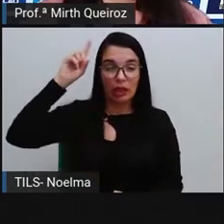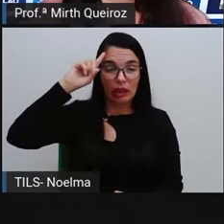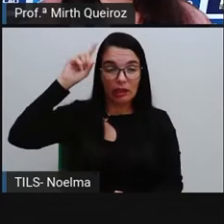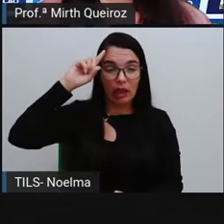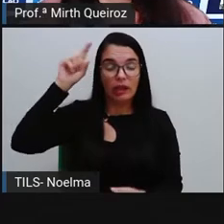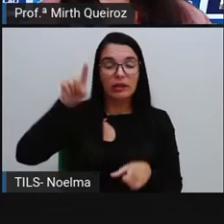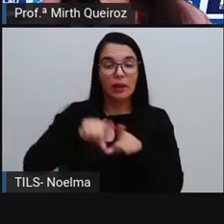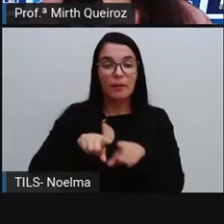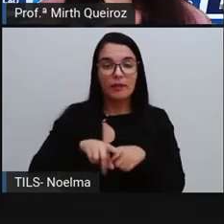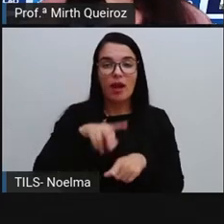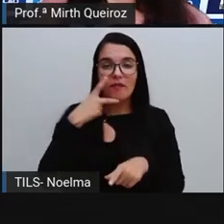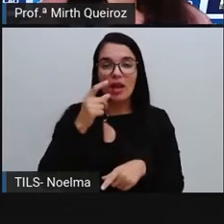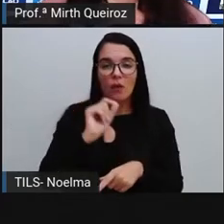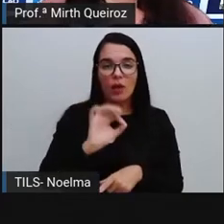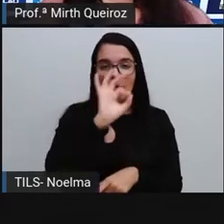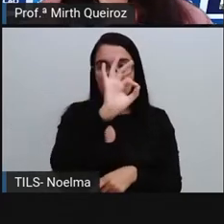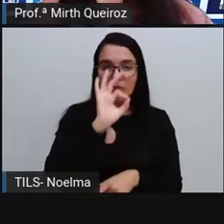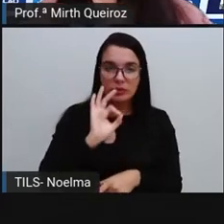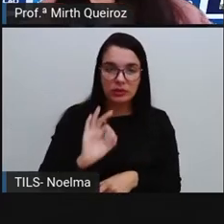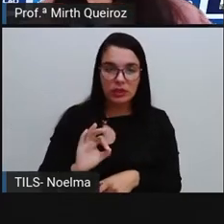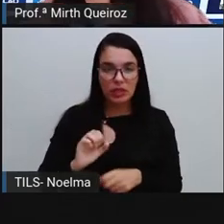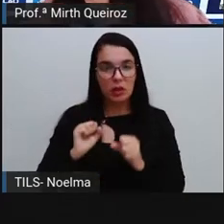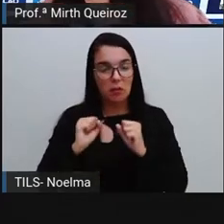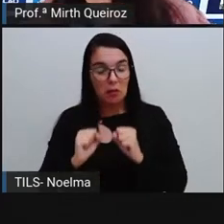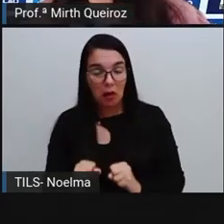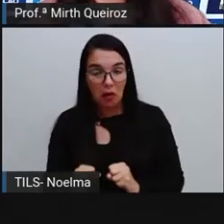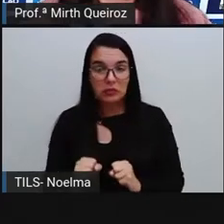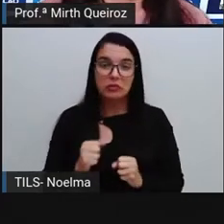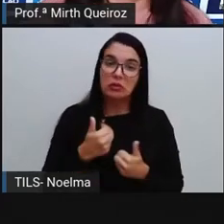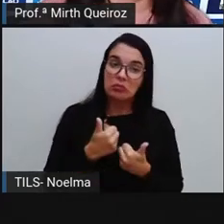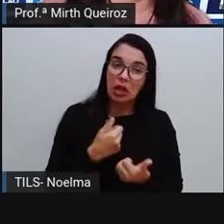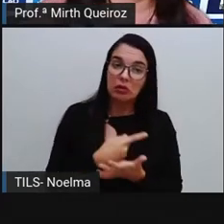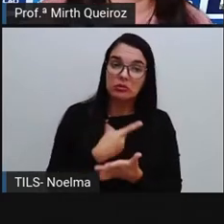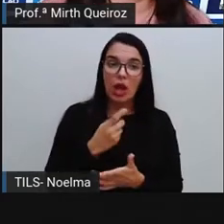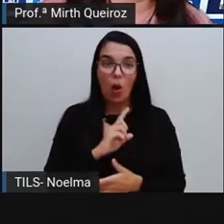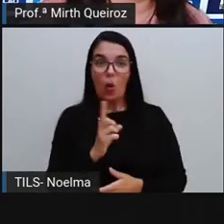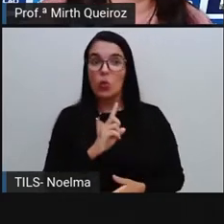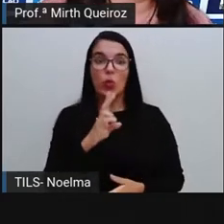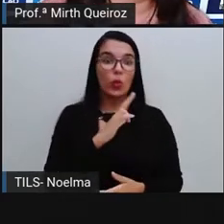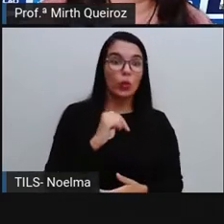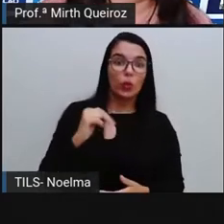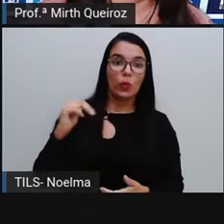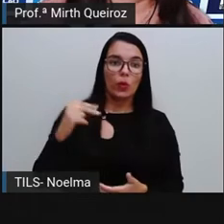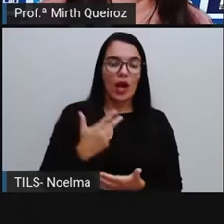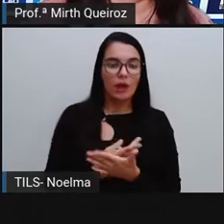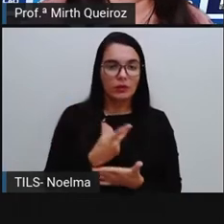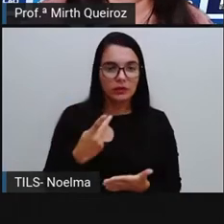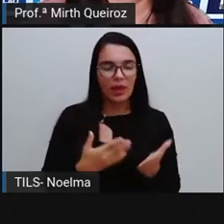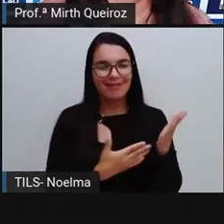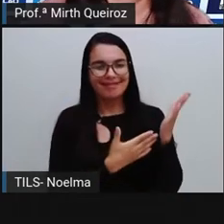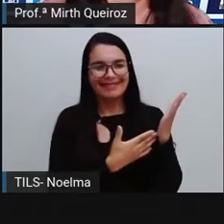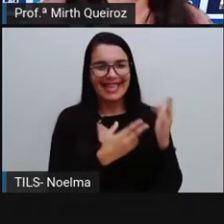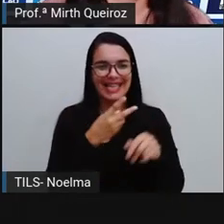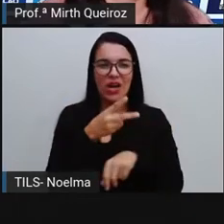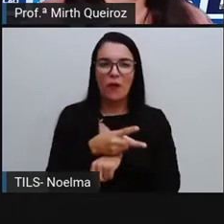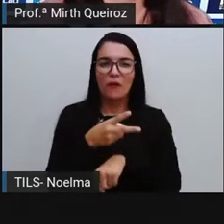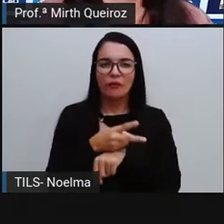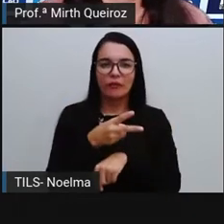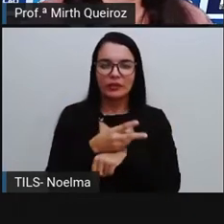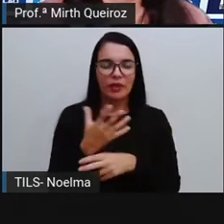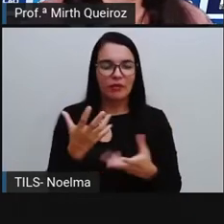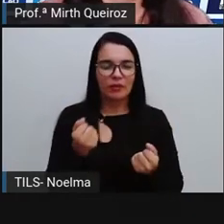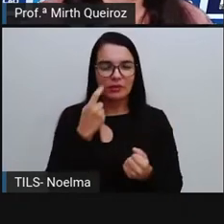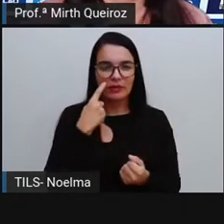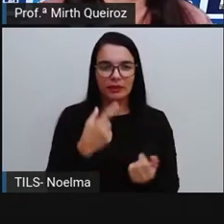possibilidades muito prováveis e impossíveis, né? Eu trouxe aqui para vocês um vídeo, certo? Vamos